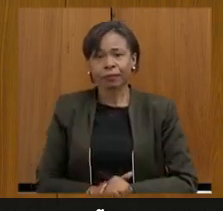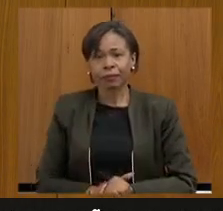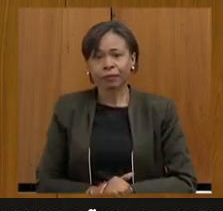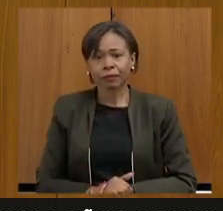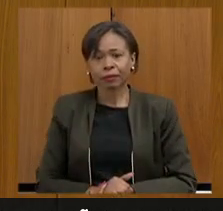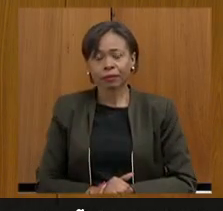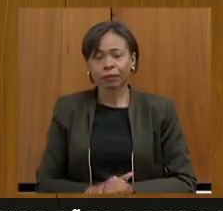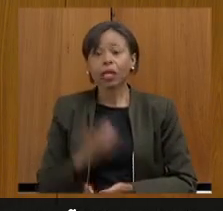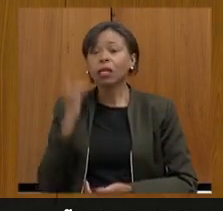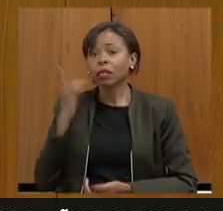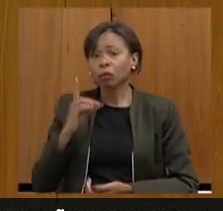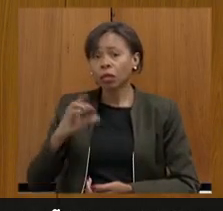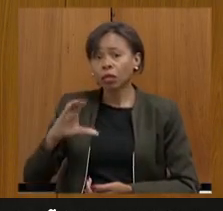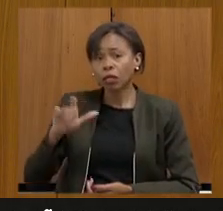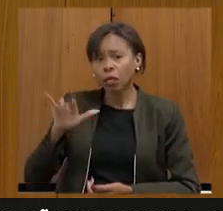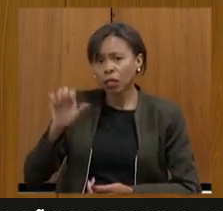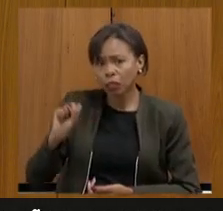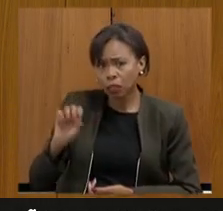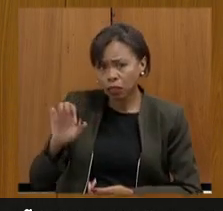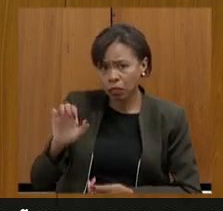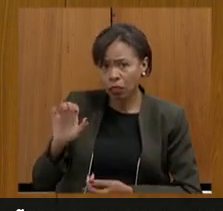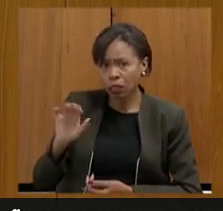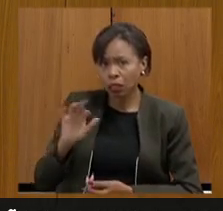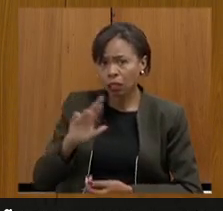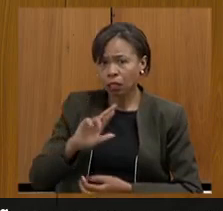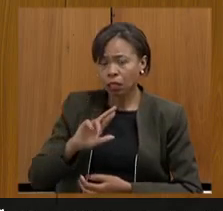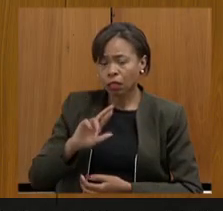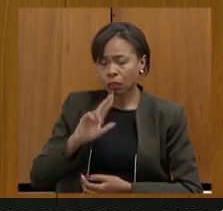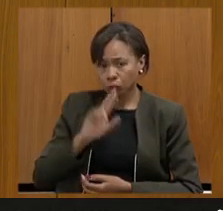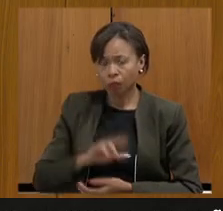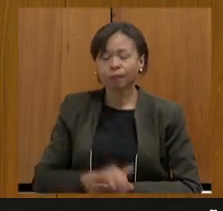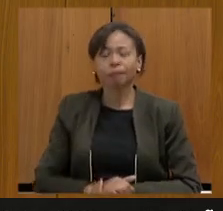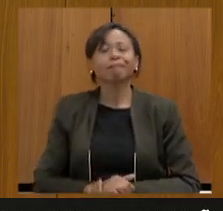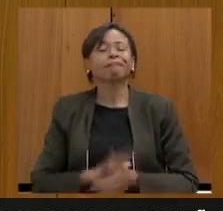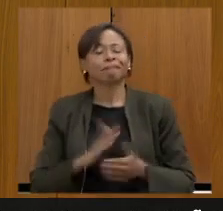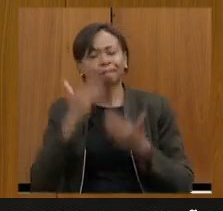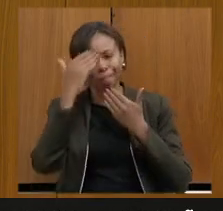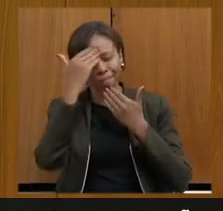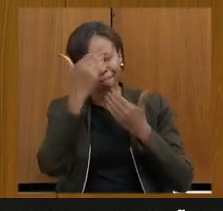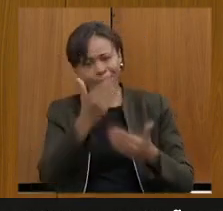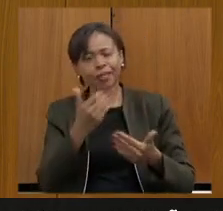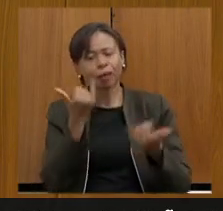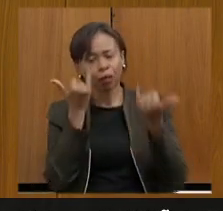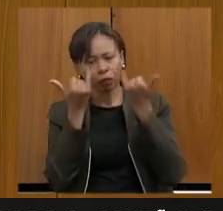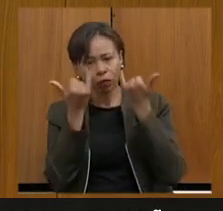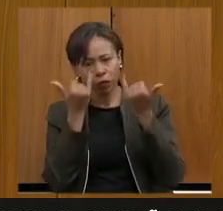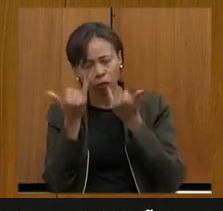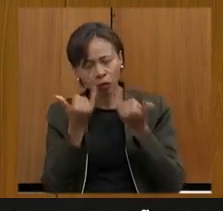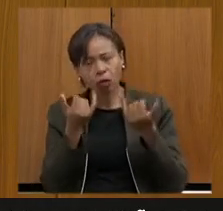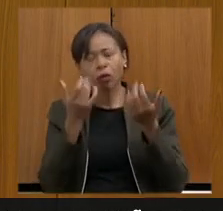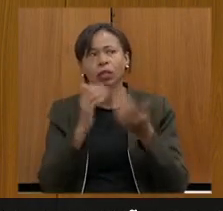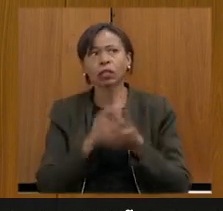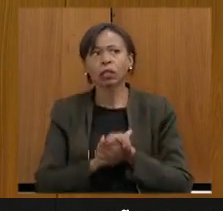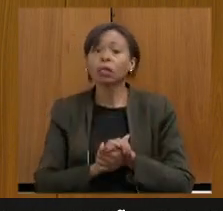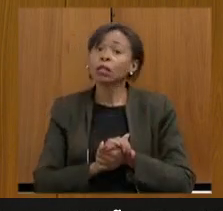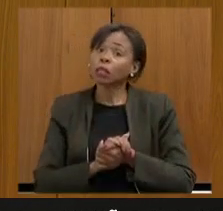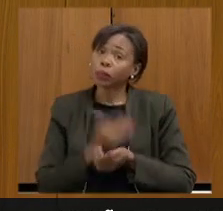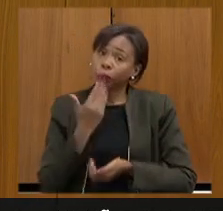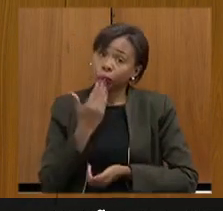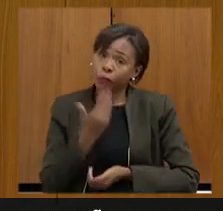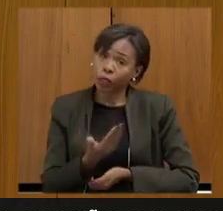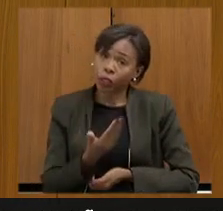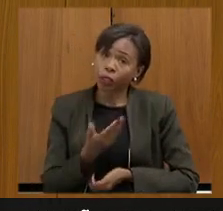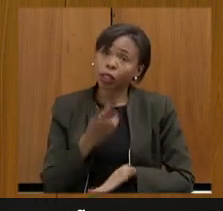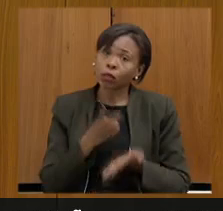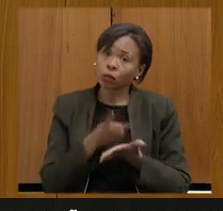considerações deputada Celise agradecer pelas informações esclarecer e pedir que a gente continue que